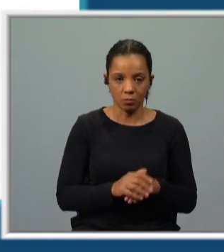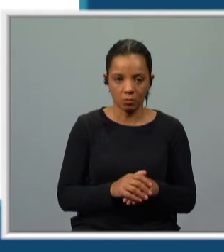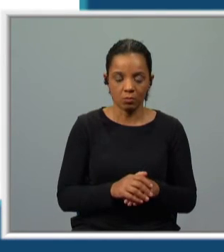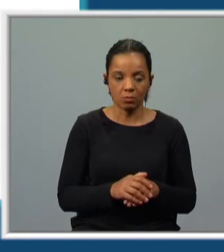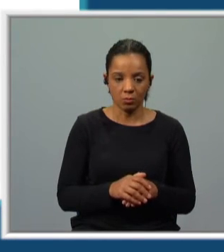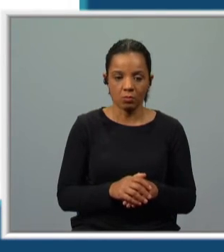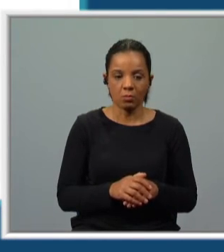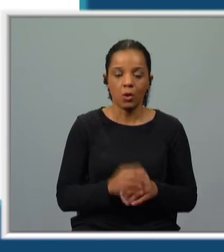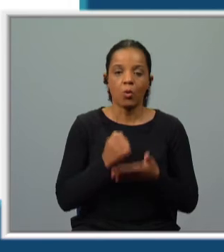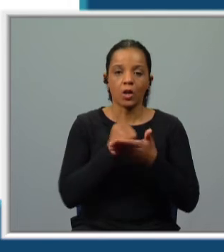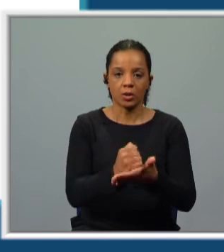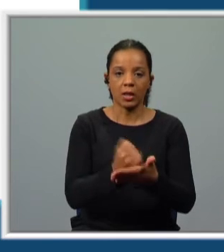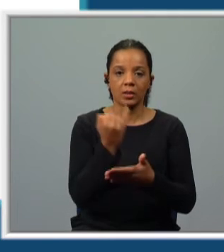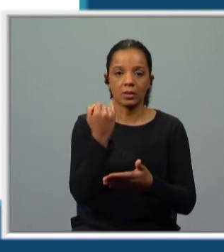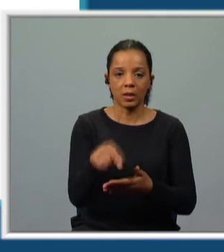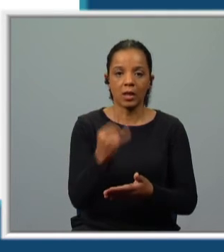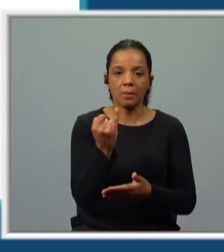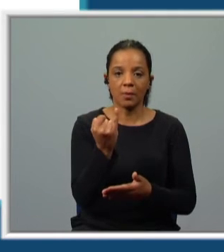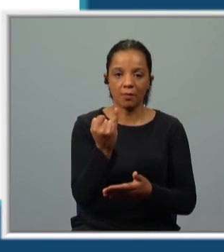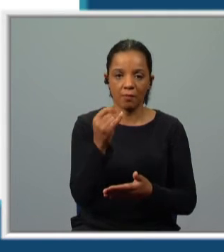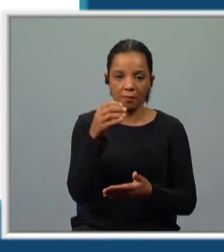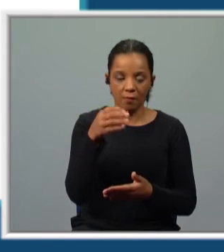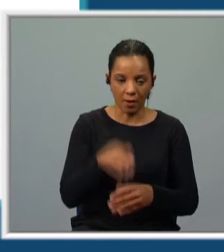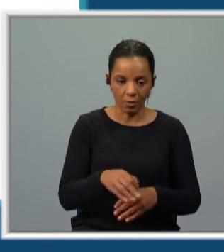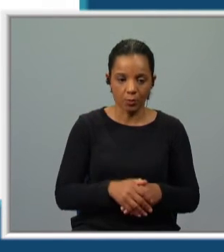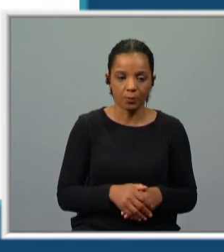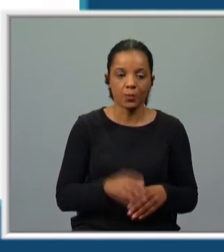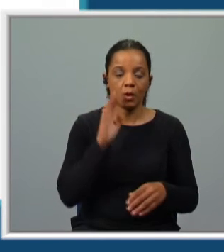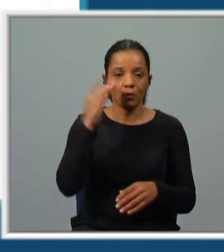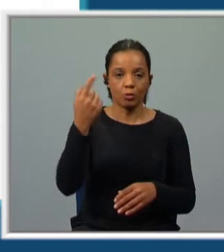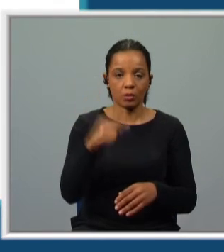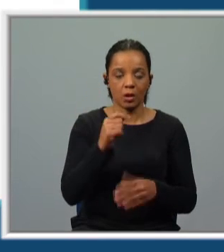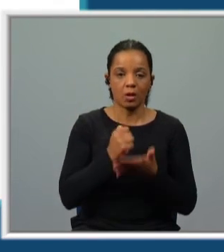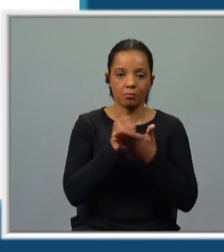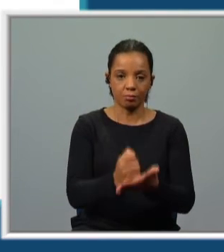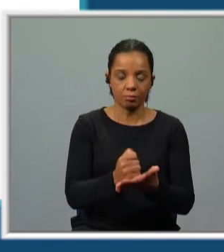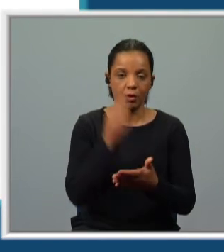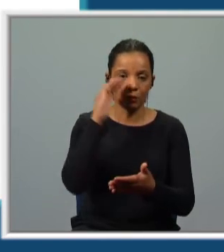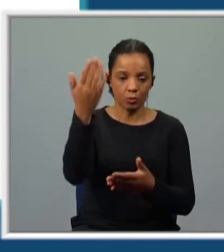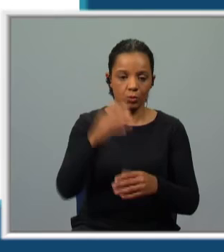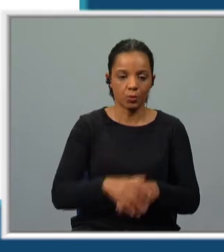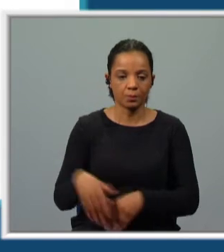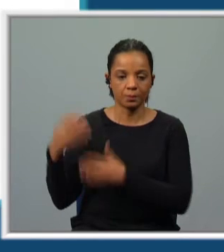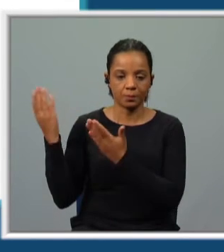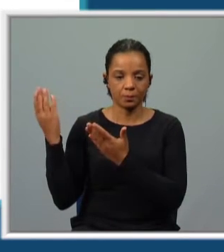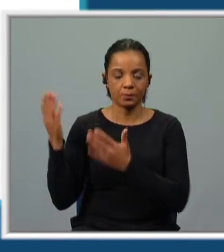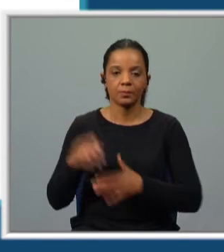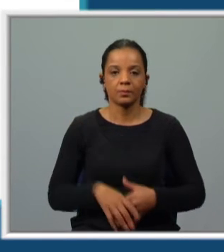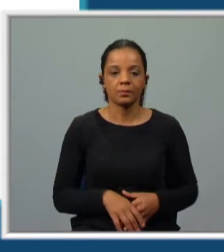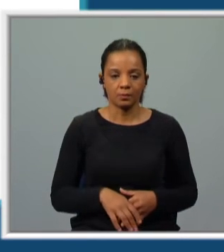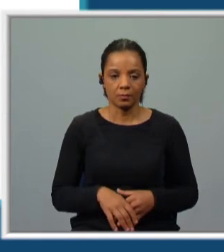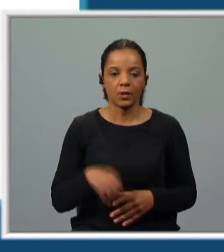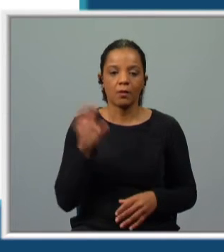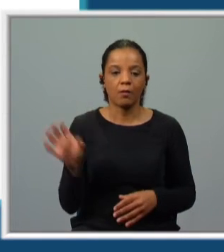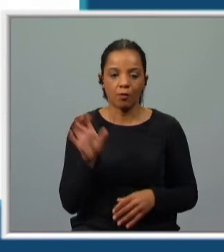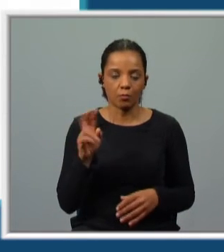cantado, eu tivesse cantado. O futuro, vai ter o auxiliar no futuro, eu terei cantado, eu tiver cantado. Tanto